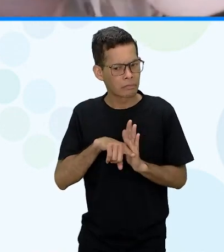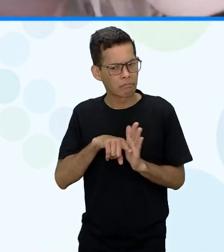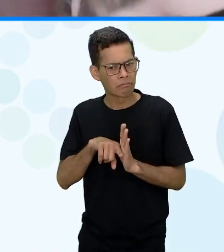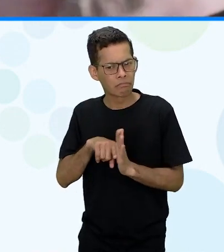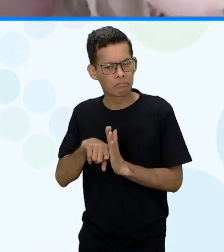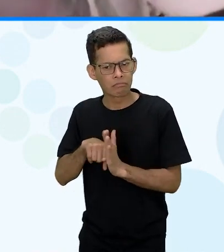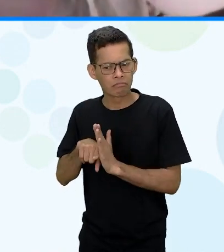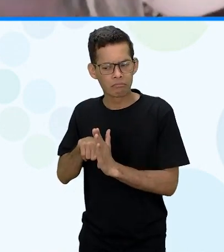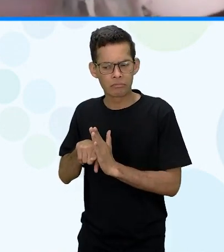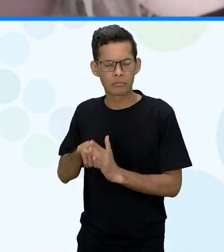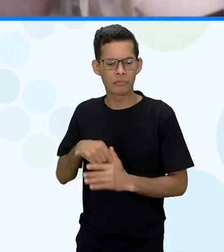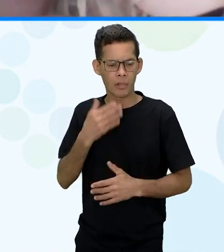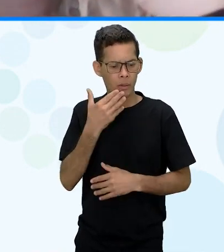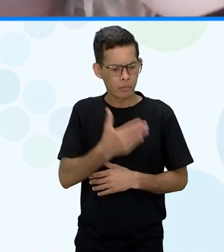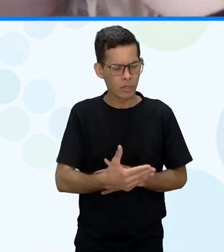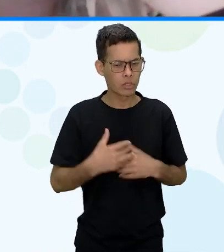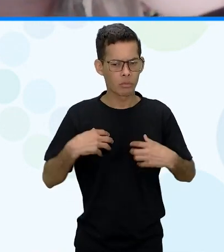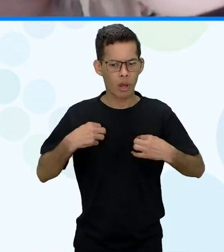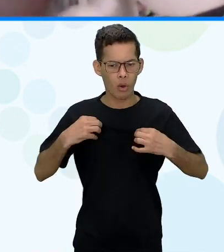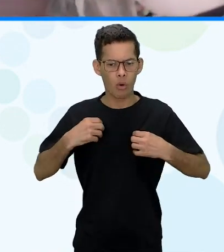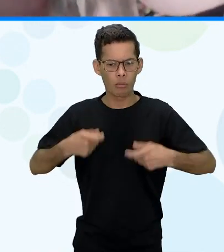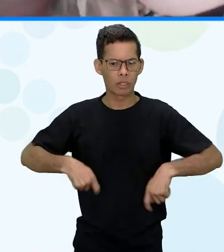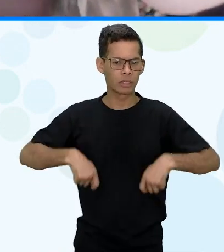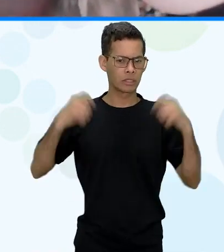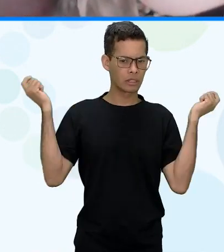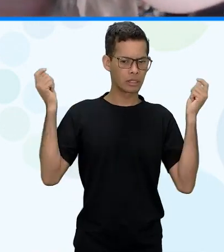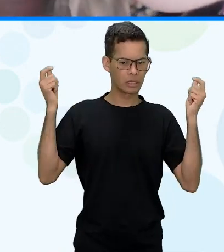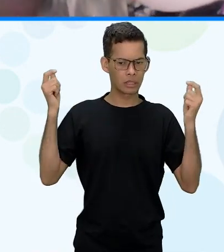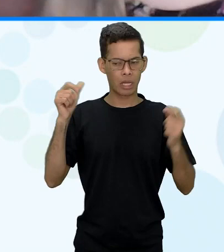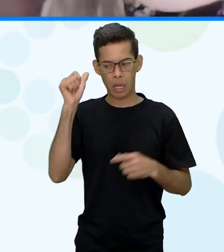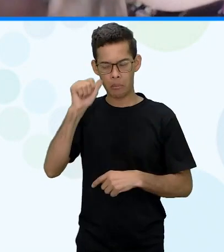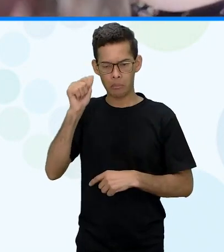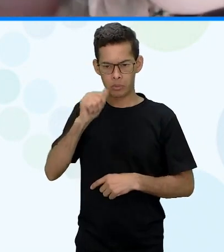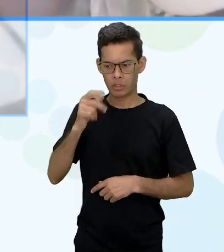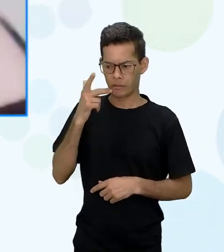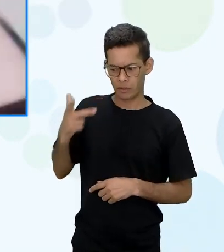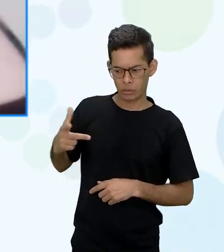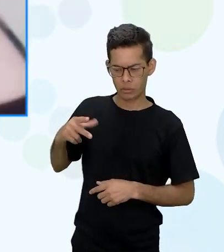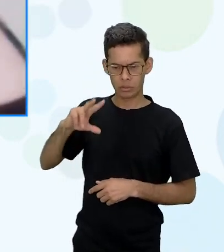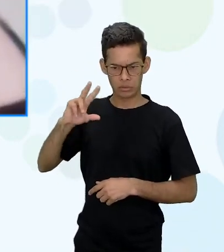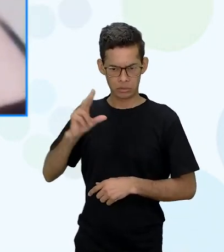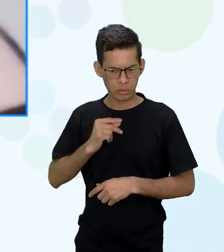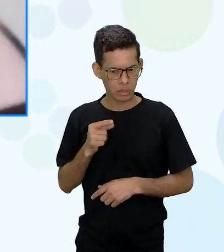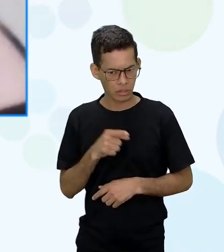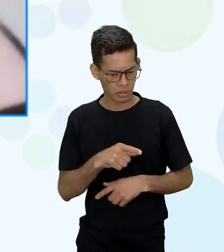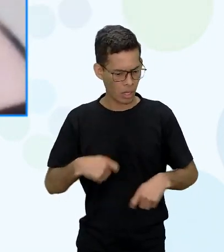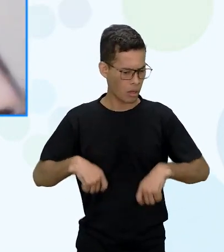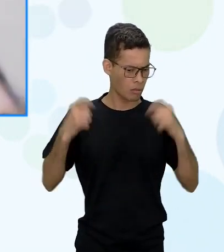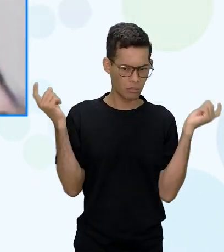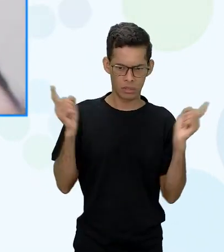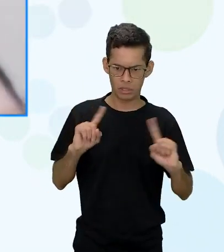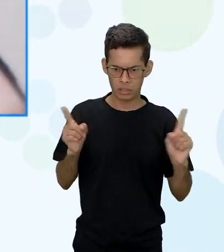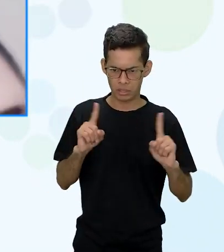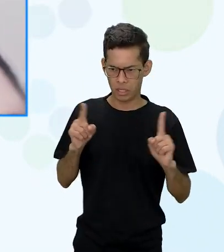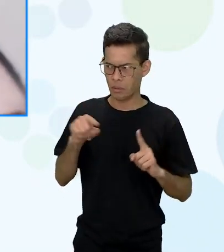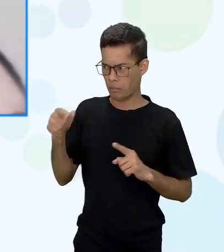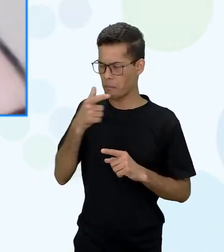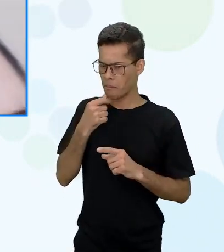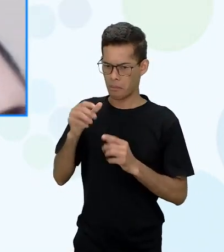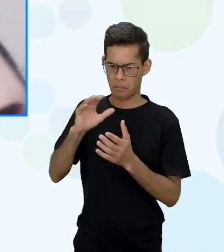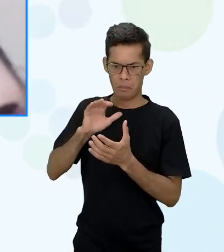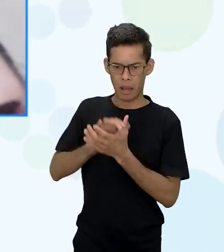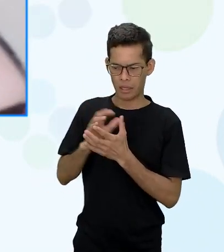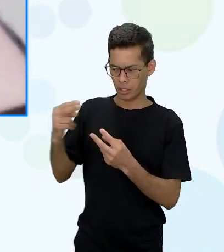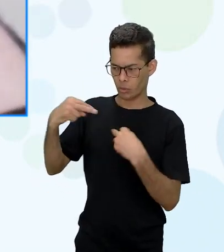pediu para tirar a roupa das meninas e a própria mulher falou que nem ela ficava pelada né nua na frente do marido e vice